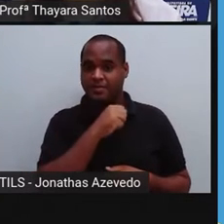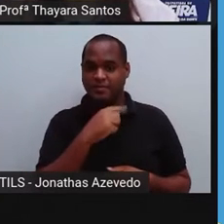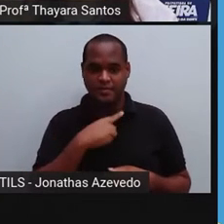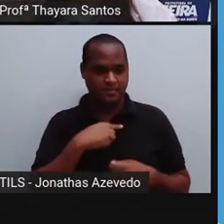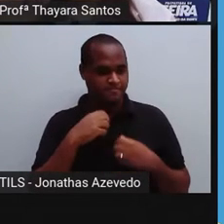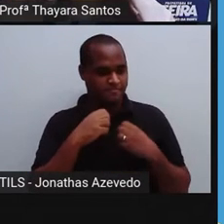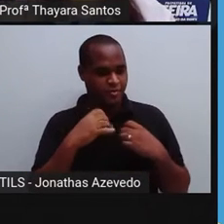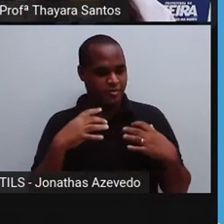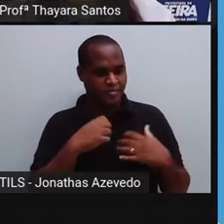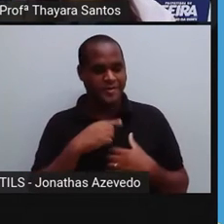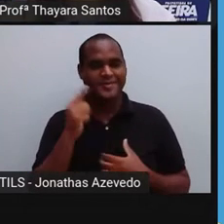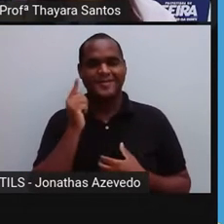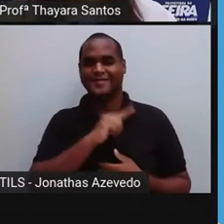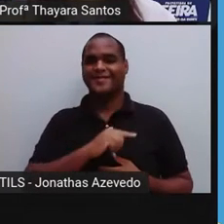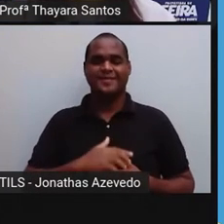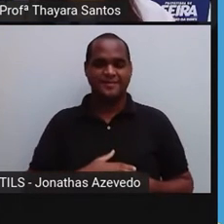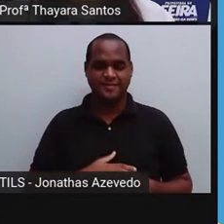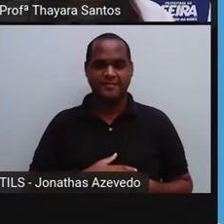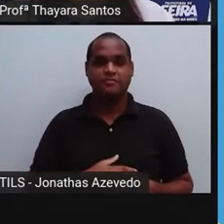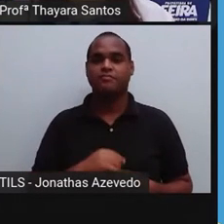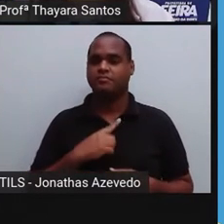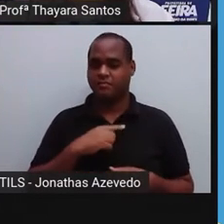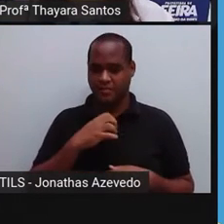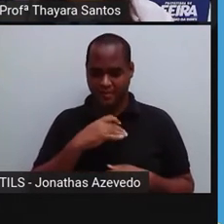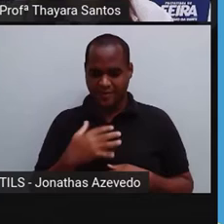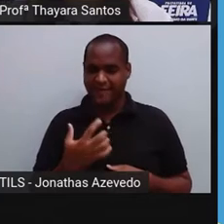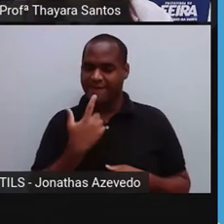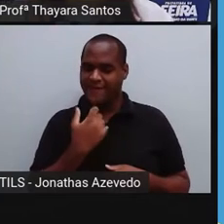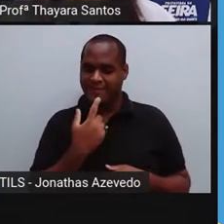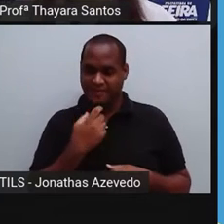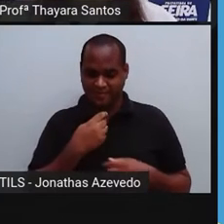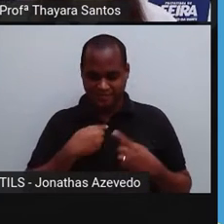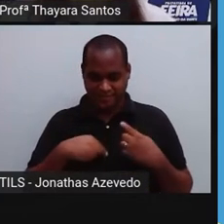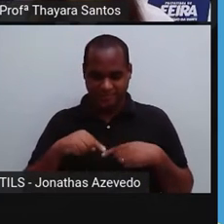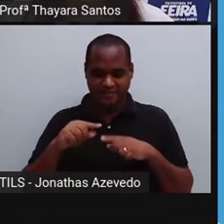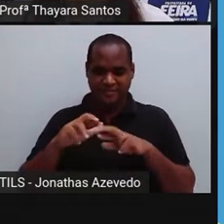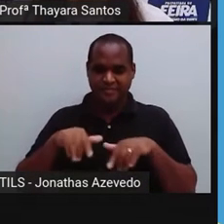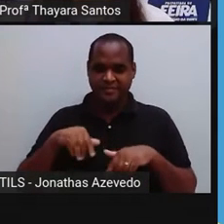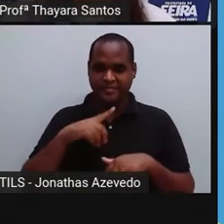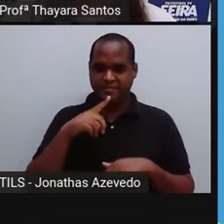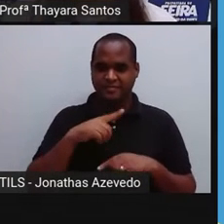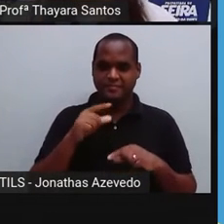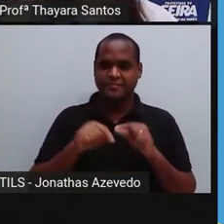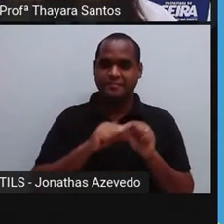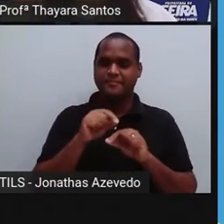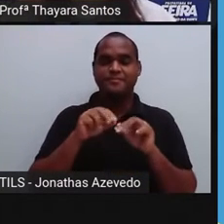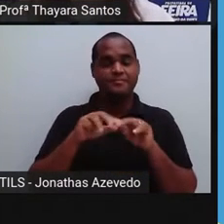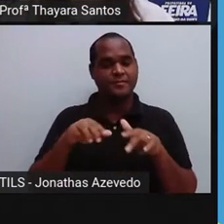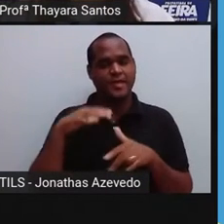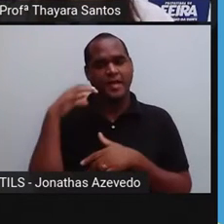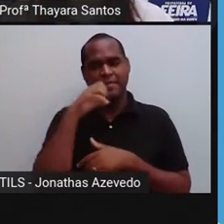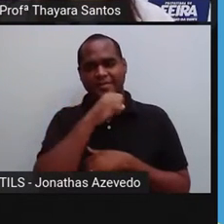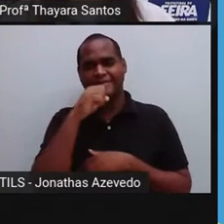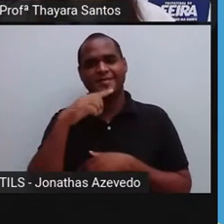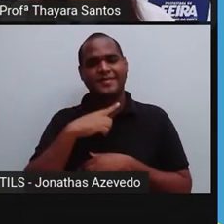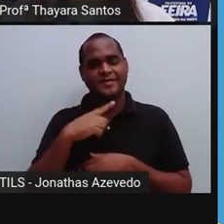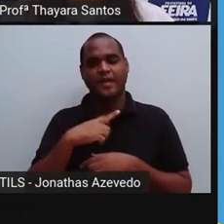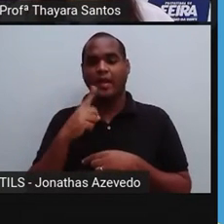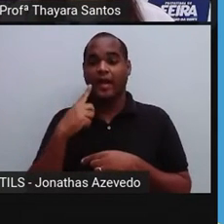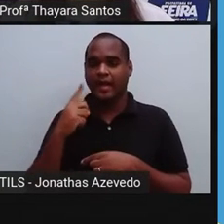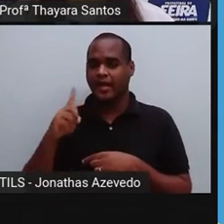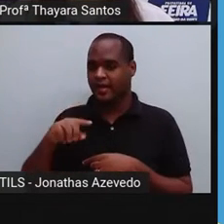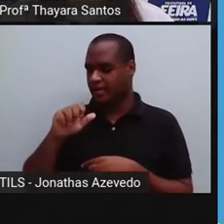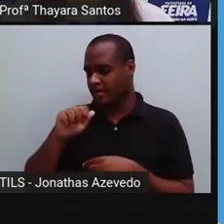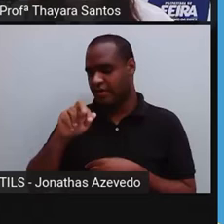vigorosa. Então, esse sangue vai passar ali pelo vaso sanguíneo, pela artéria, de forma mais rápida. E a artéria é responsável